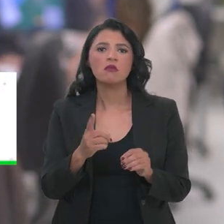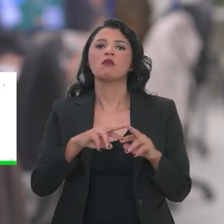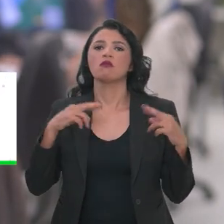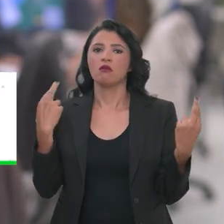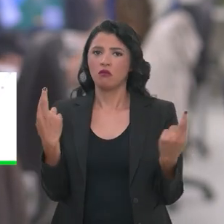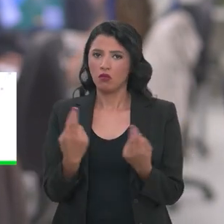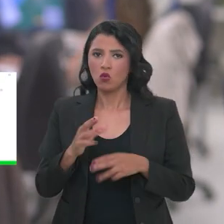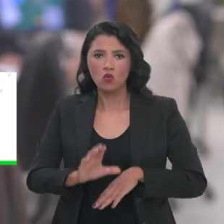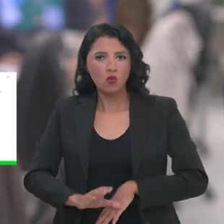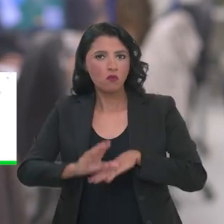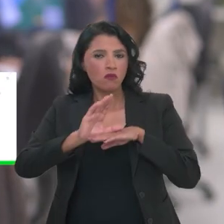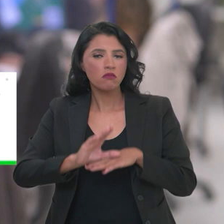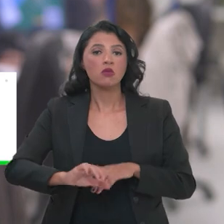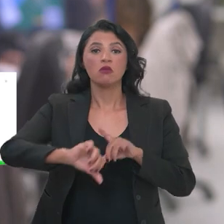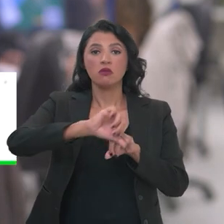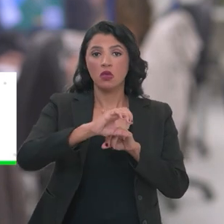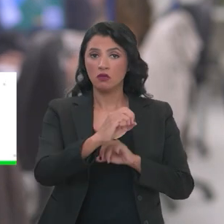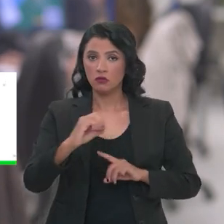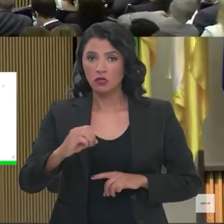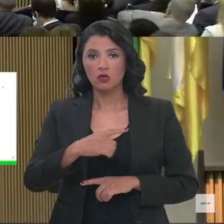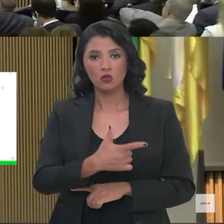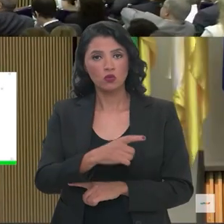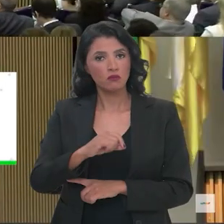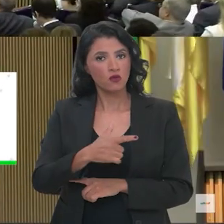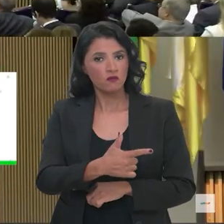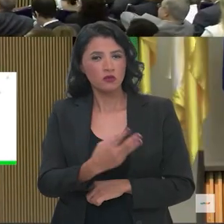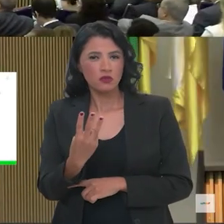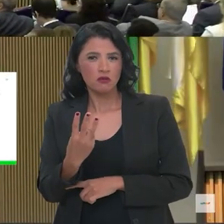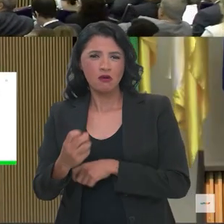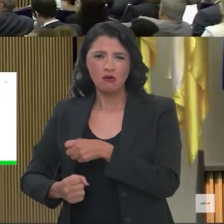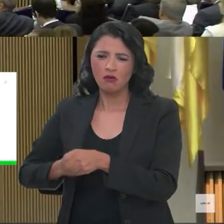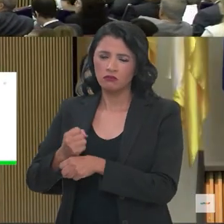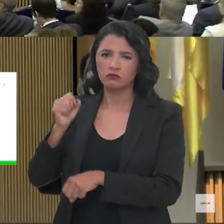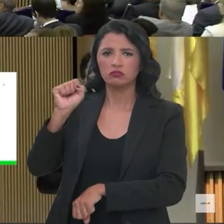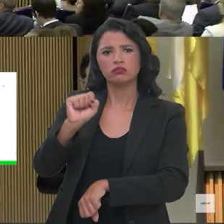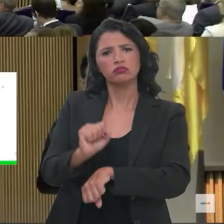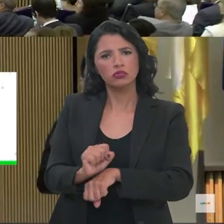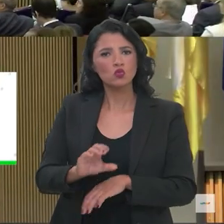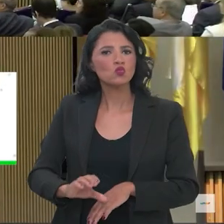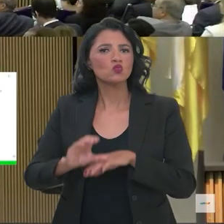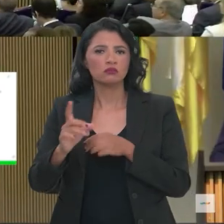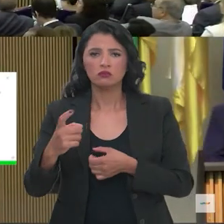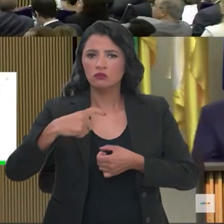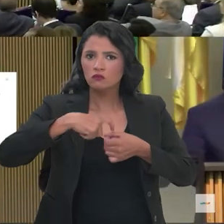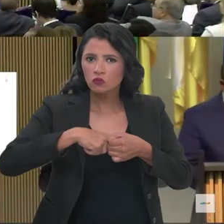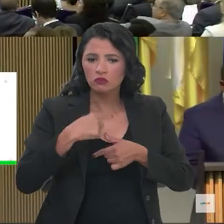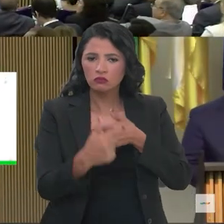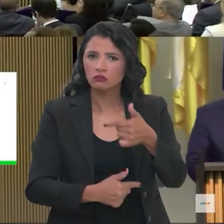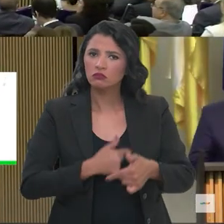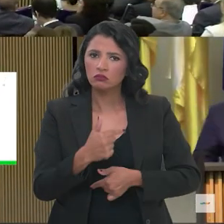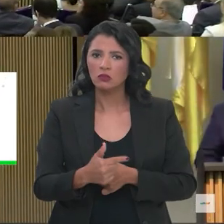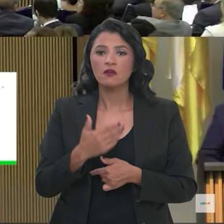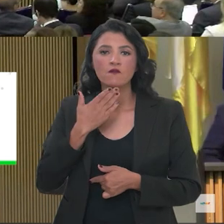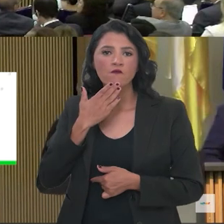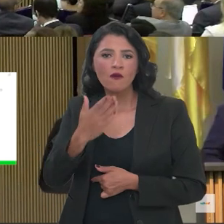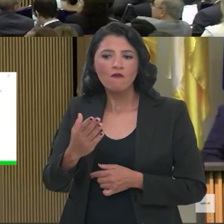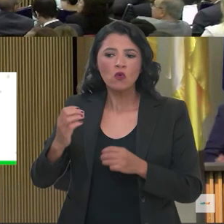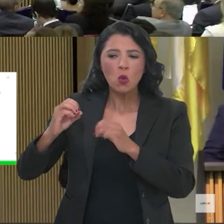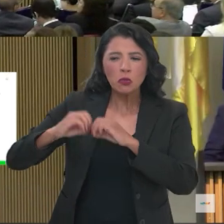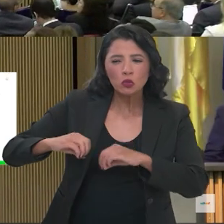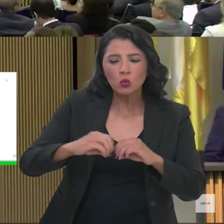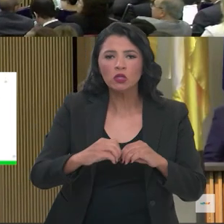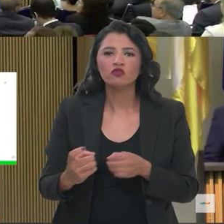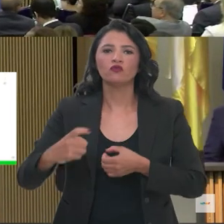sessão da Comissão de Anistia 2023. Após anos sem atuação, a comissão agora volta a trabalhar pela reparação